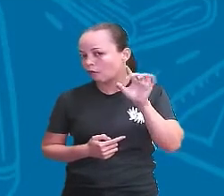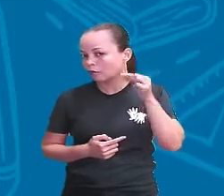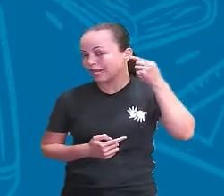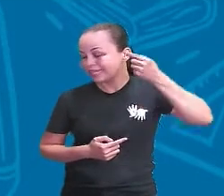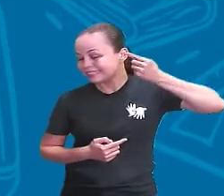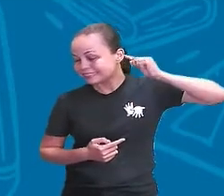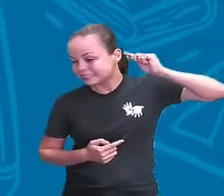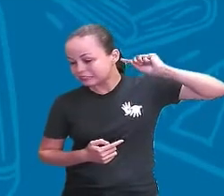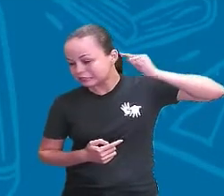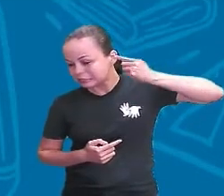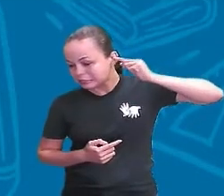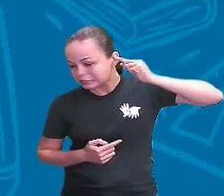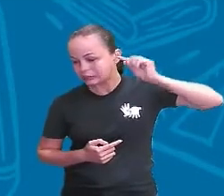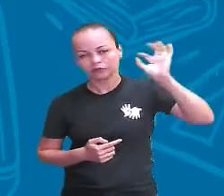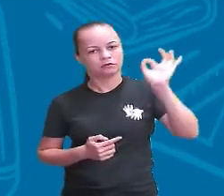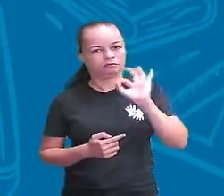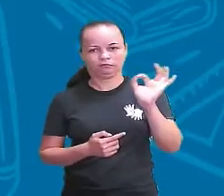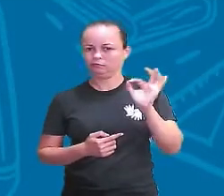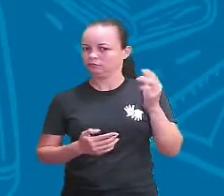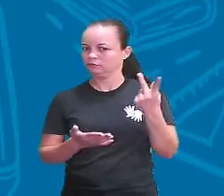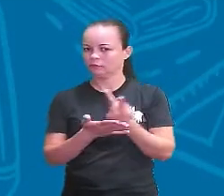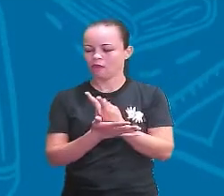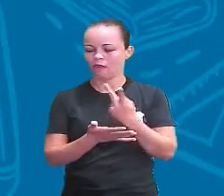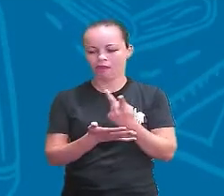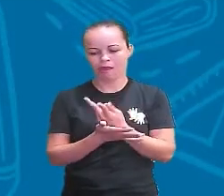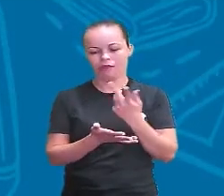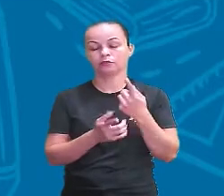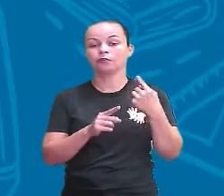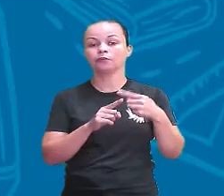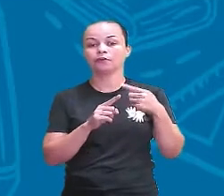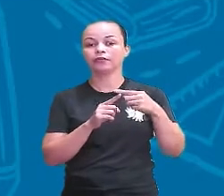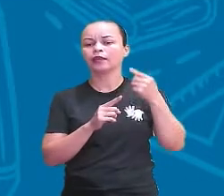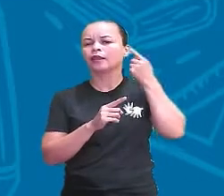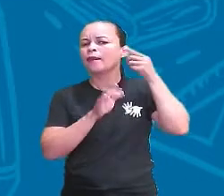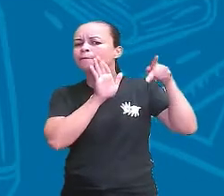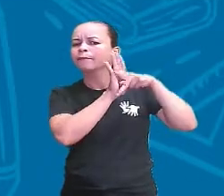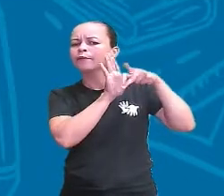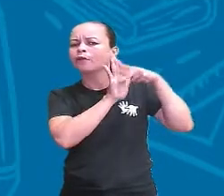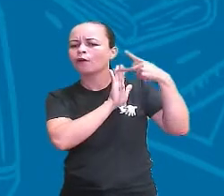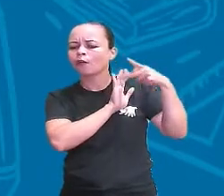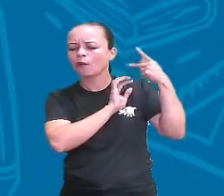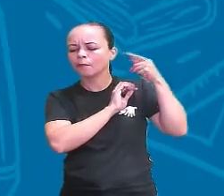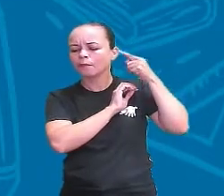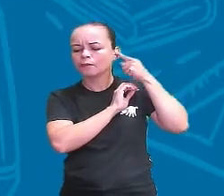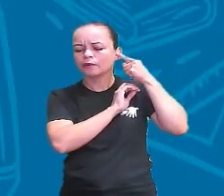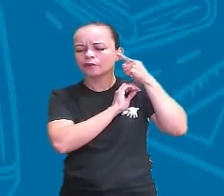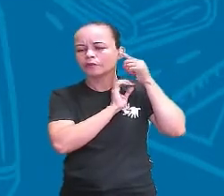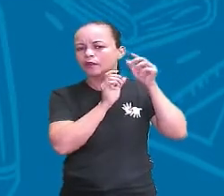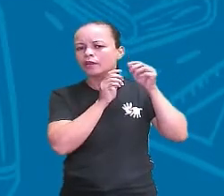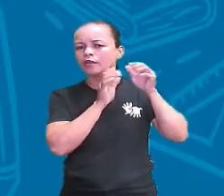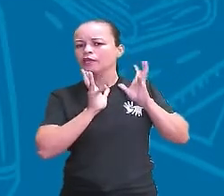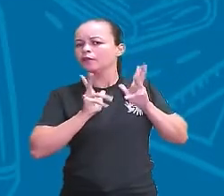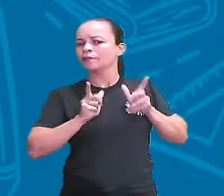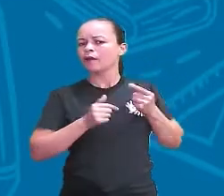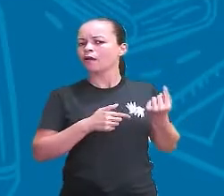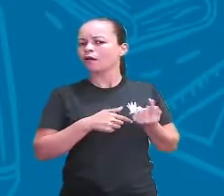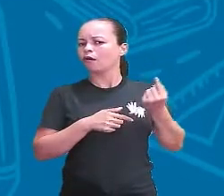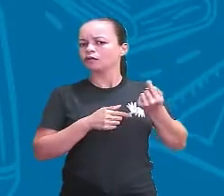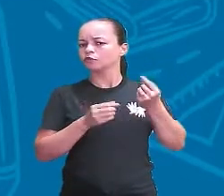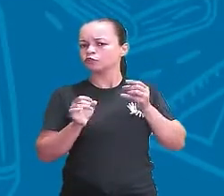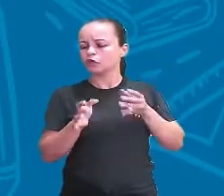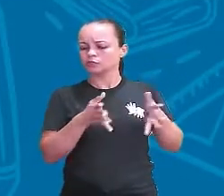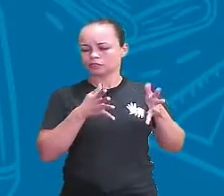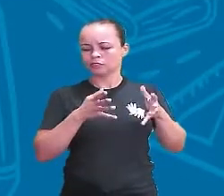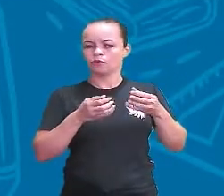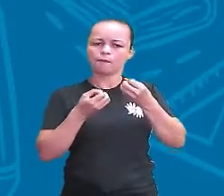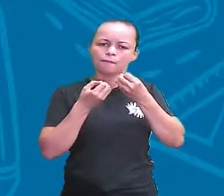indicado a gente limpar, porque o ouvido, ele está se autolimpando. Isso é bom pra gente, é bom pro nosso corpo, é